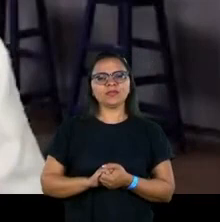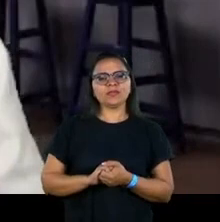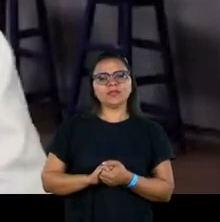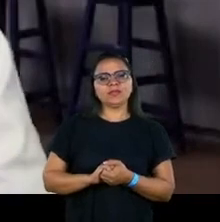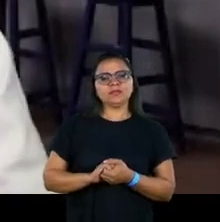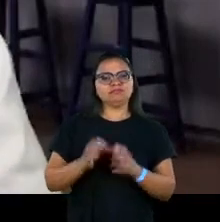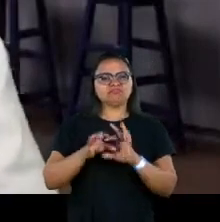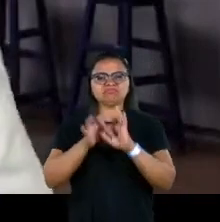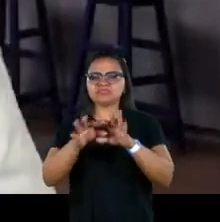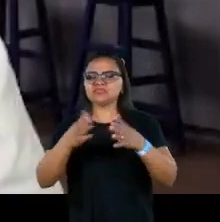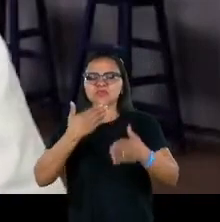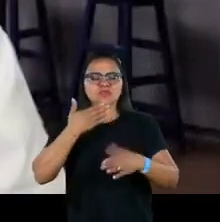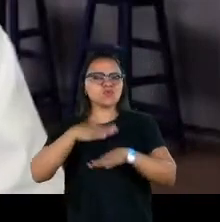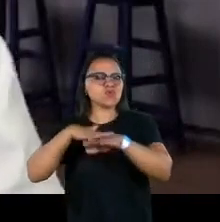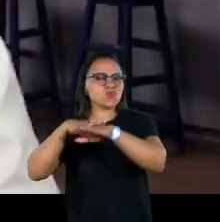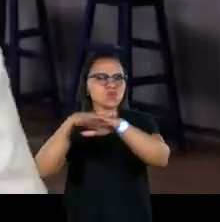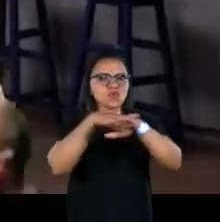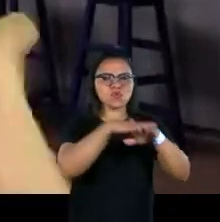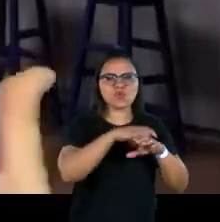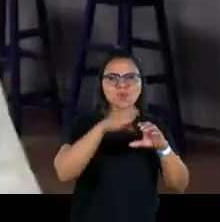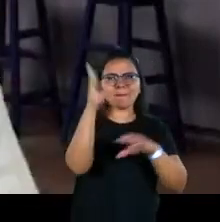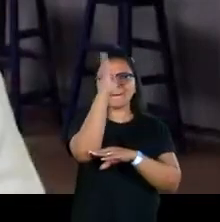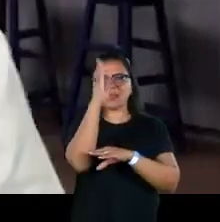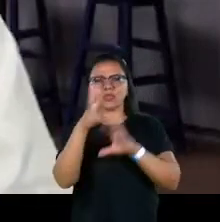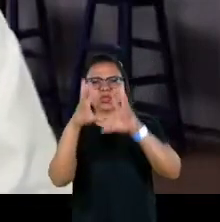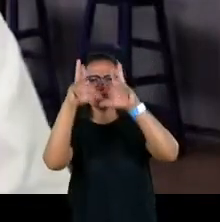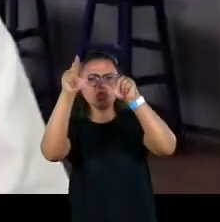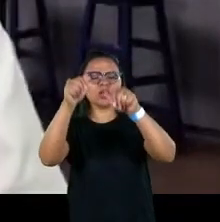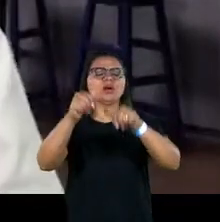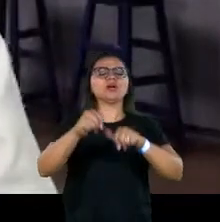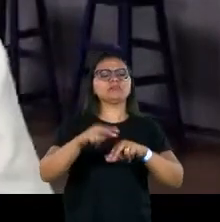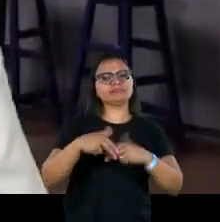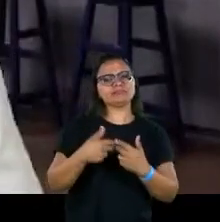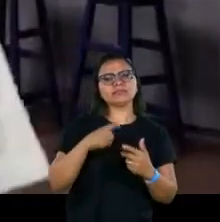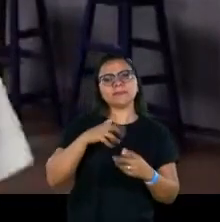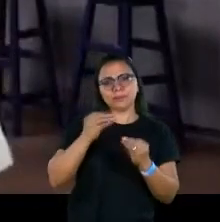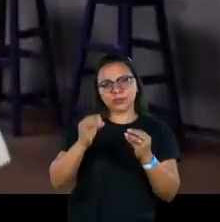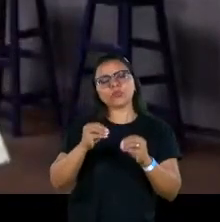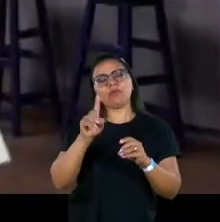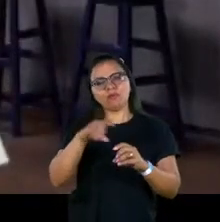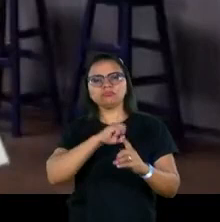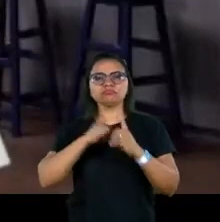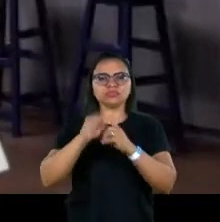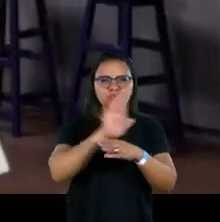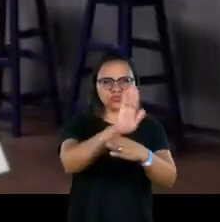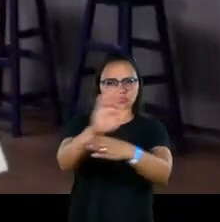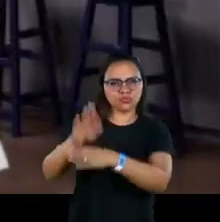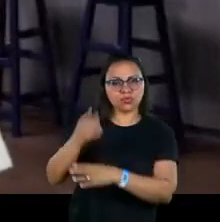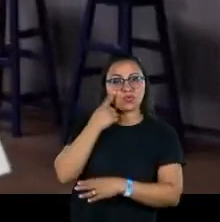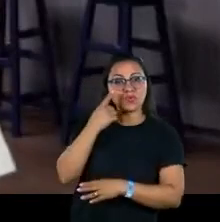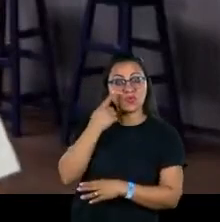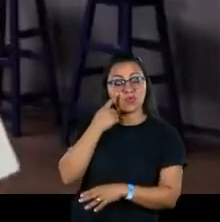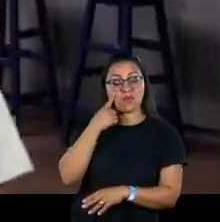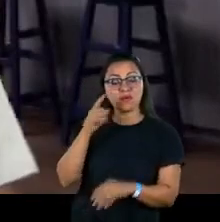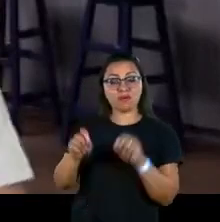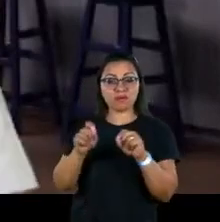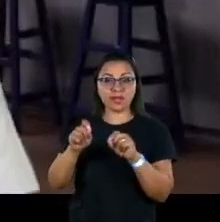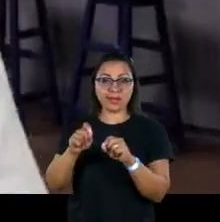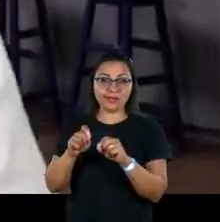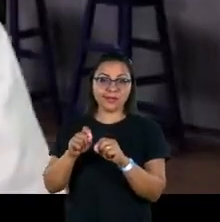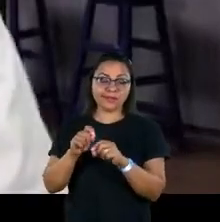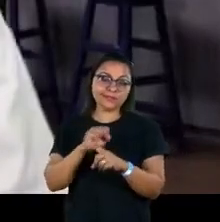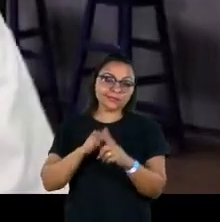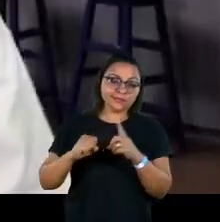abrir diálogo com lideranças comunitárias no Brasil inteiro que muitos são assistentes sociais, mas é importante também olhar que a sociedade